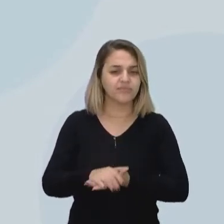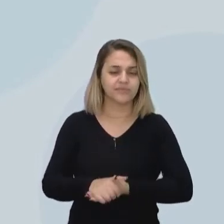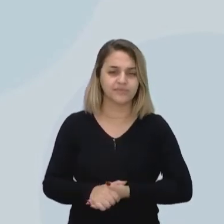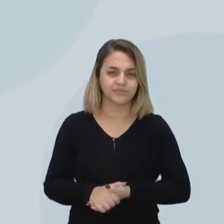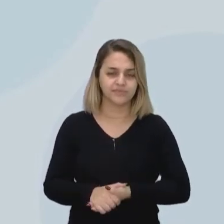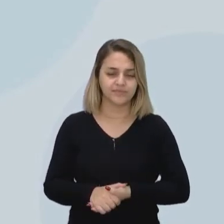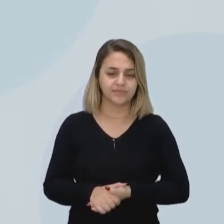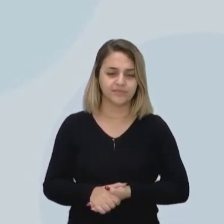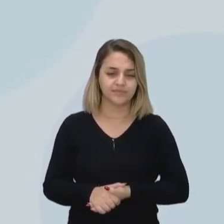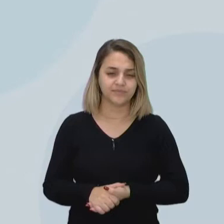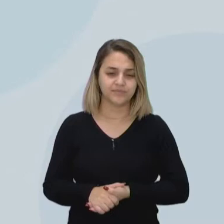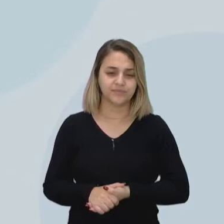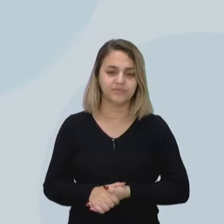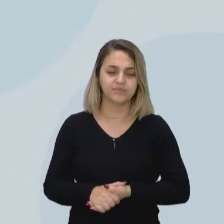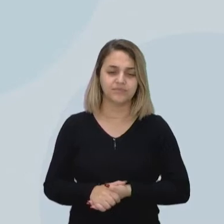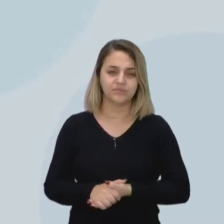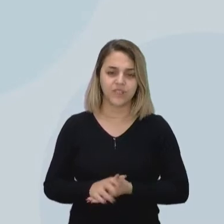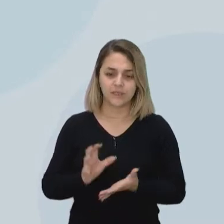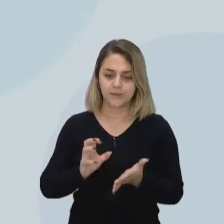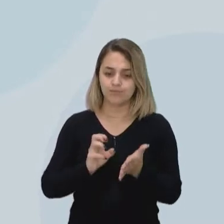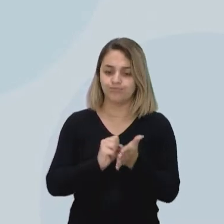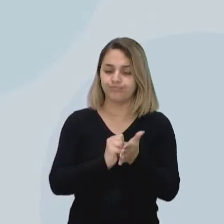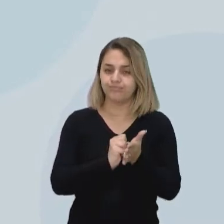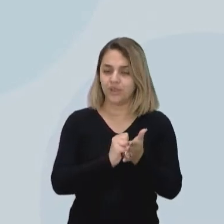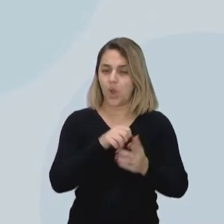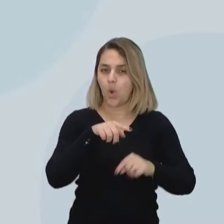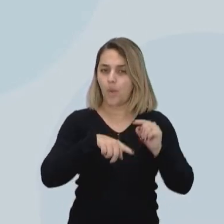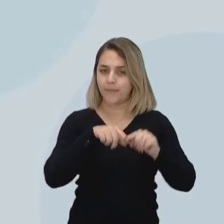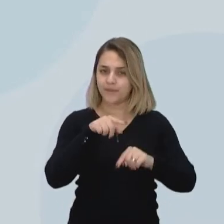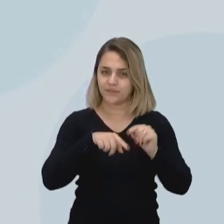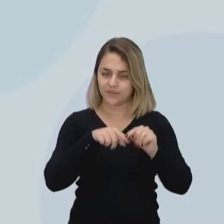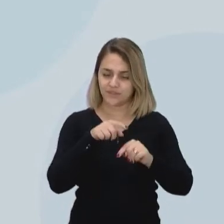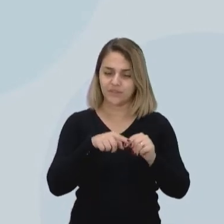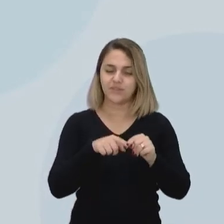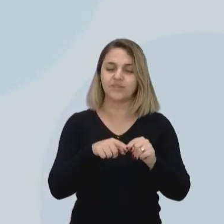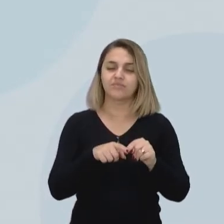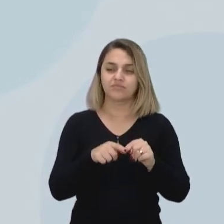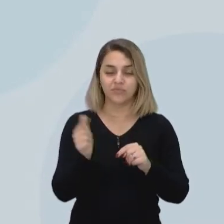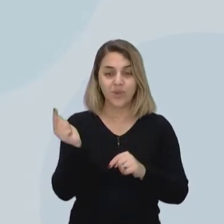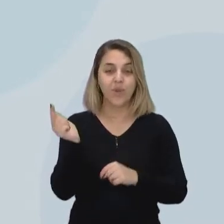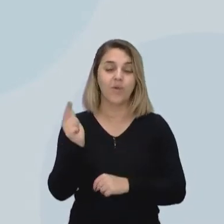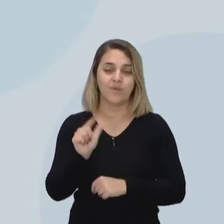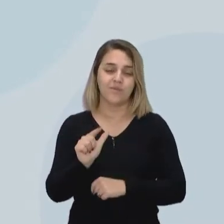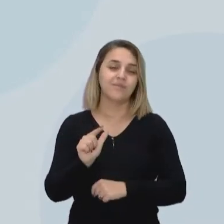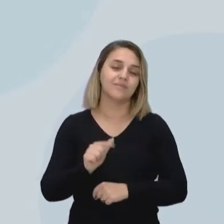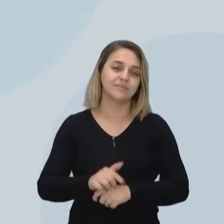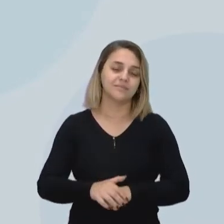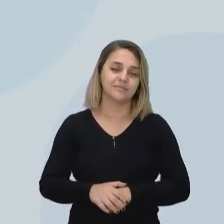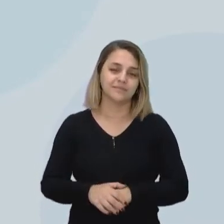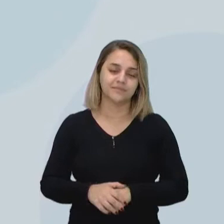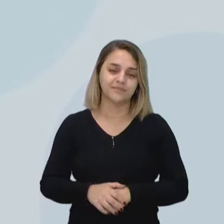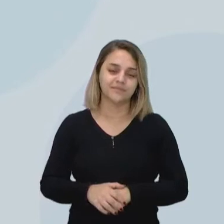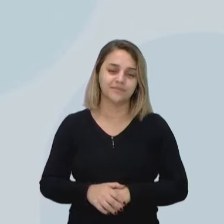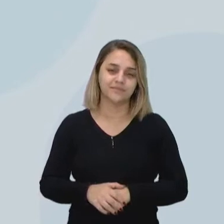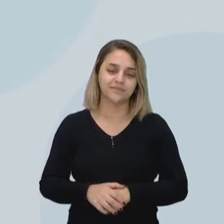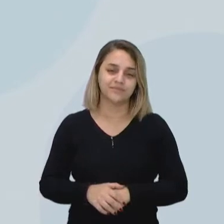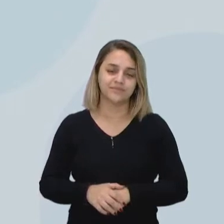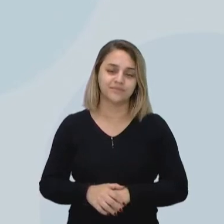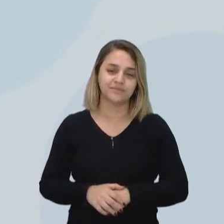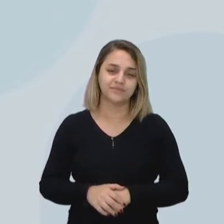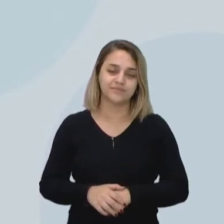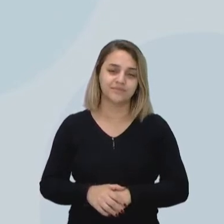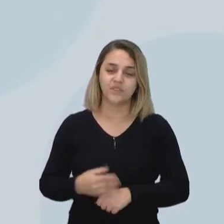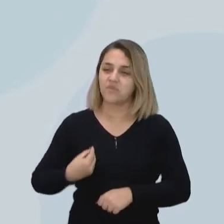objeto, e aí eles conseguem encontrar condições para que eles